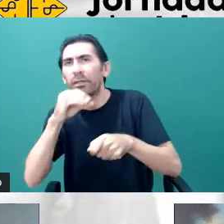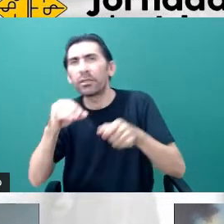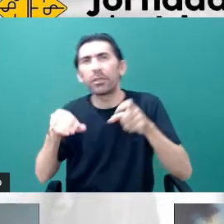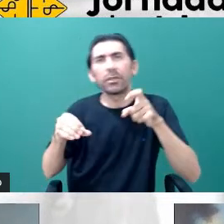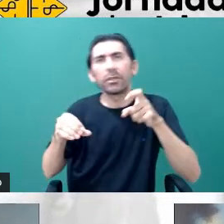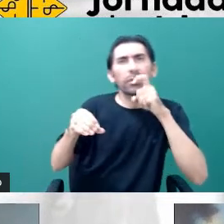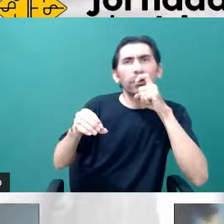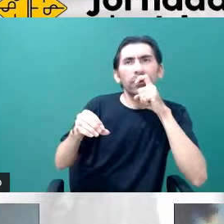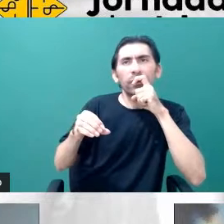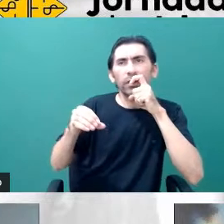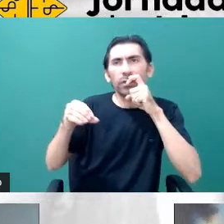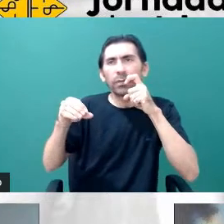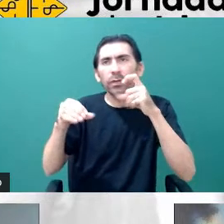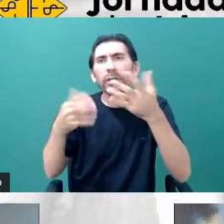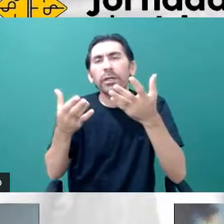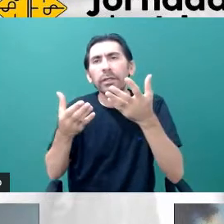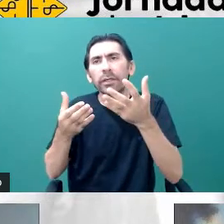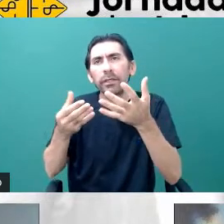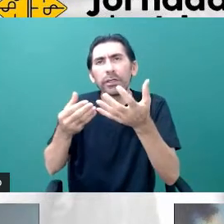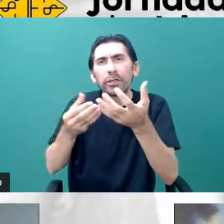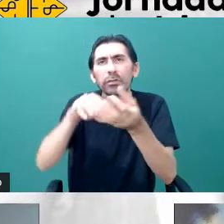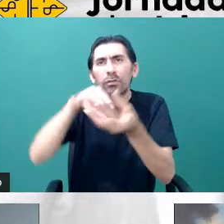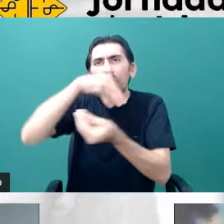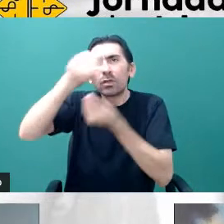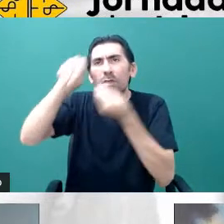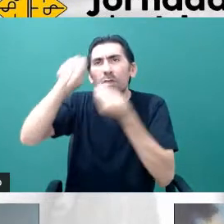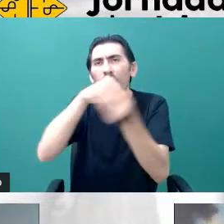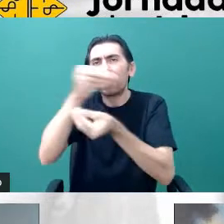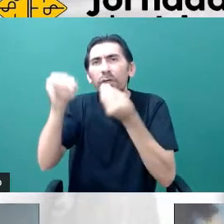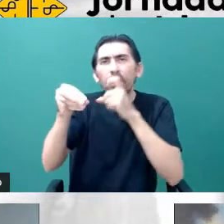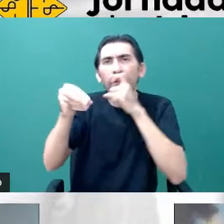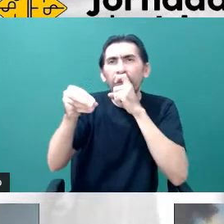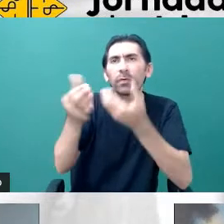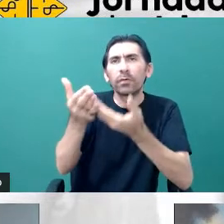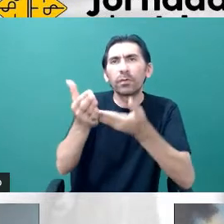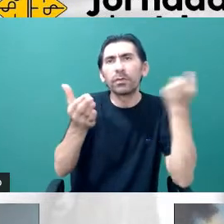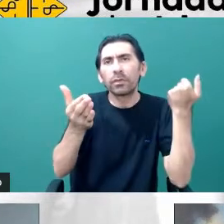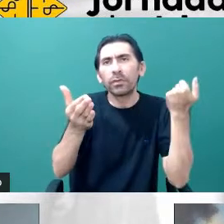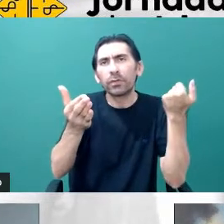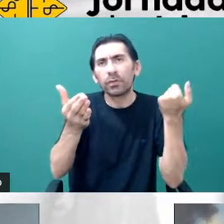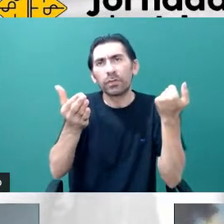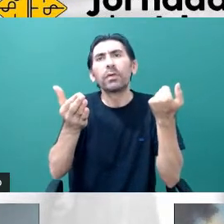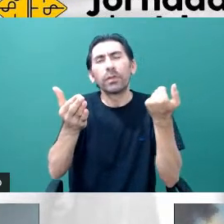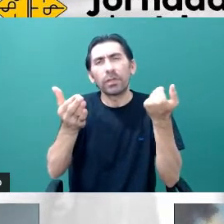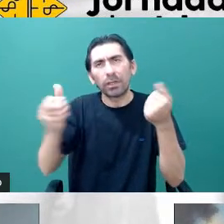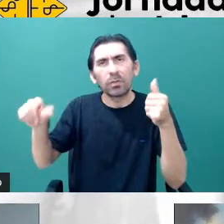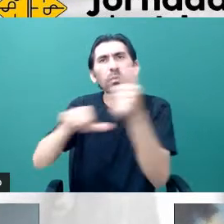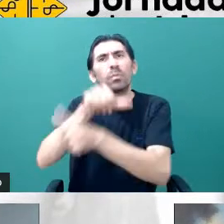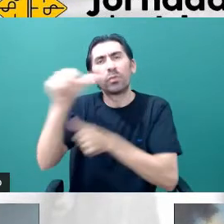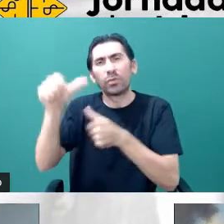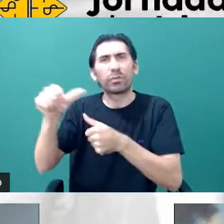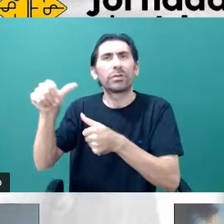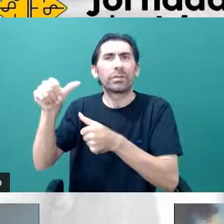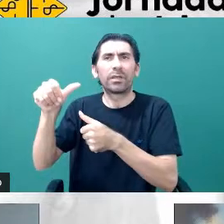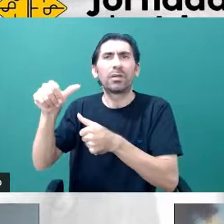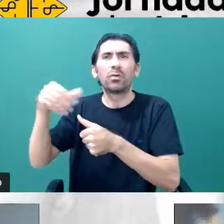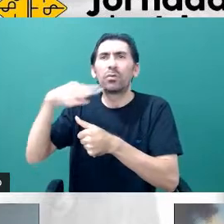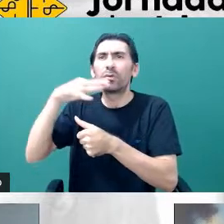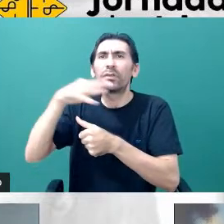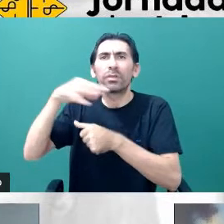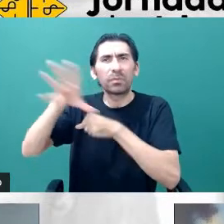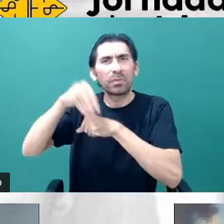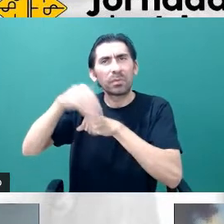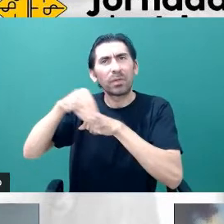e remover esse gás frio. Isso muda completamente a história de informação estelar dessa galáxia,